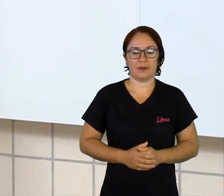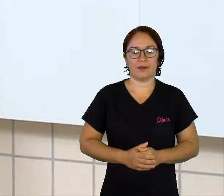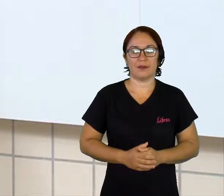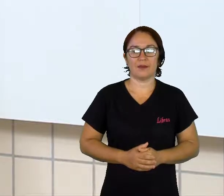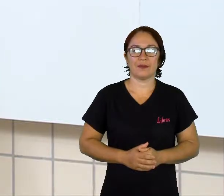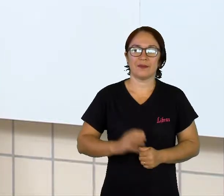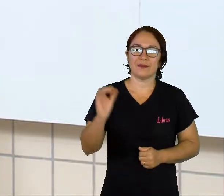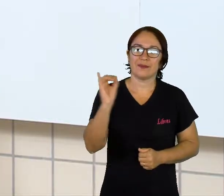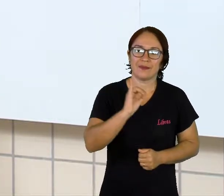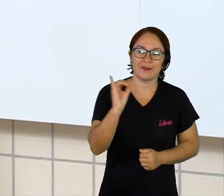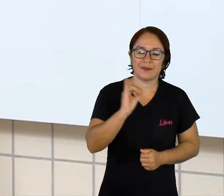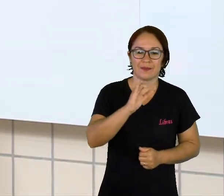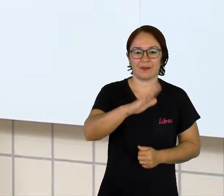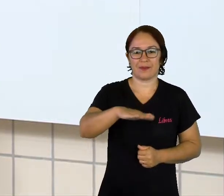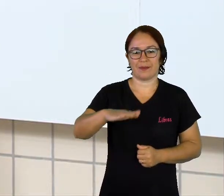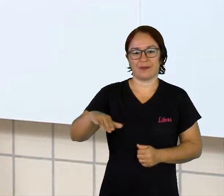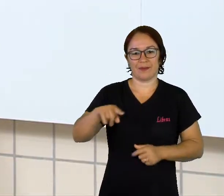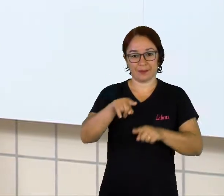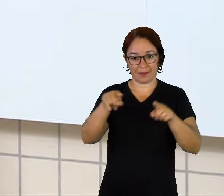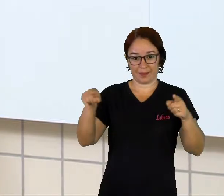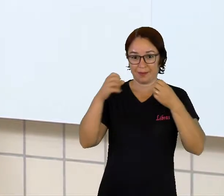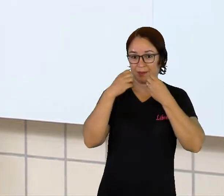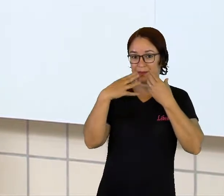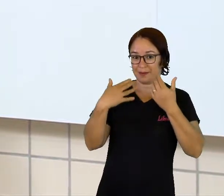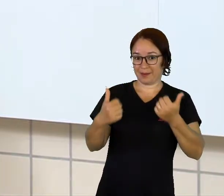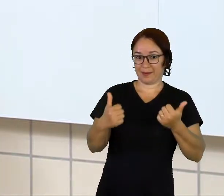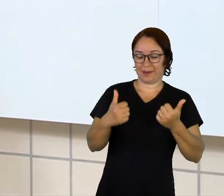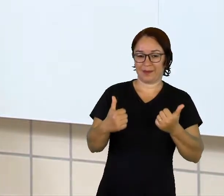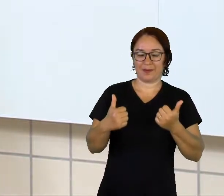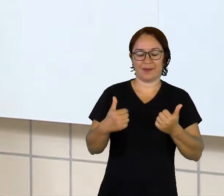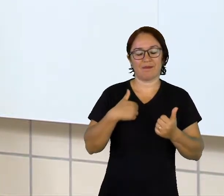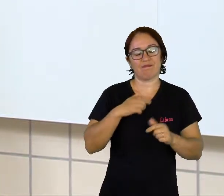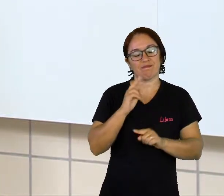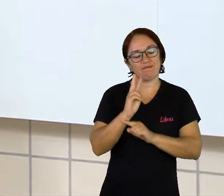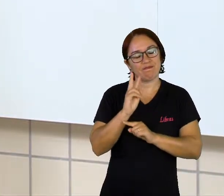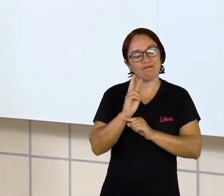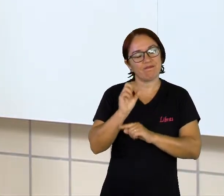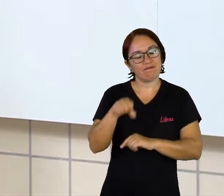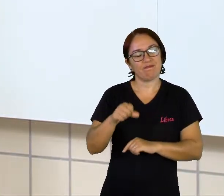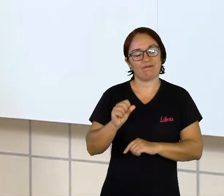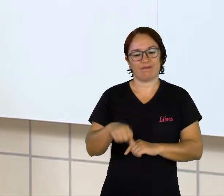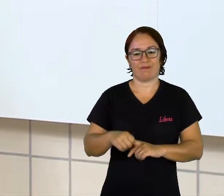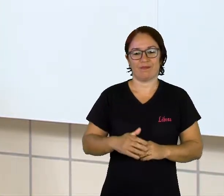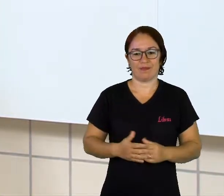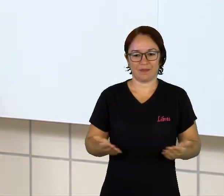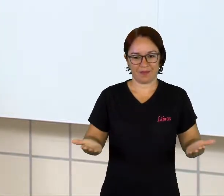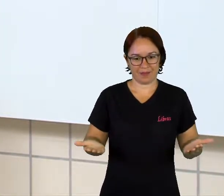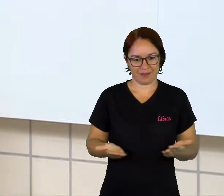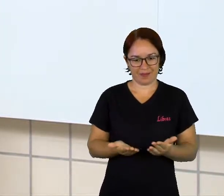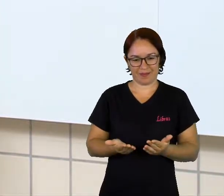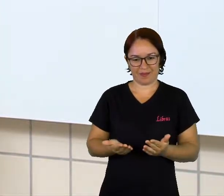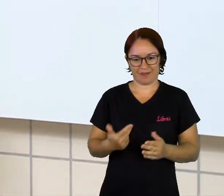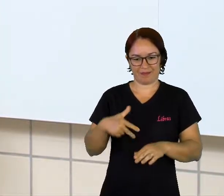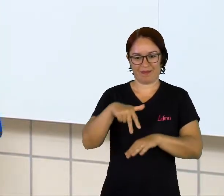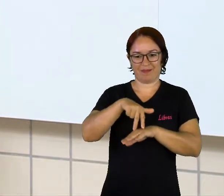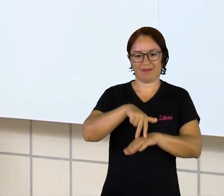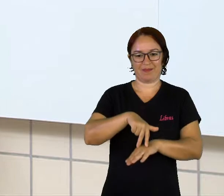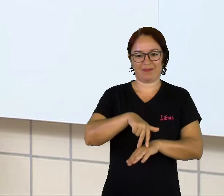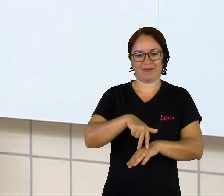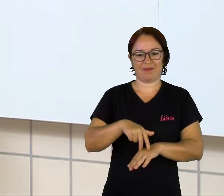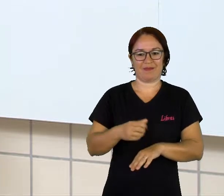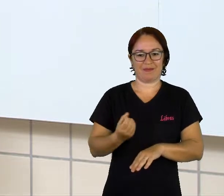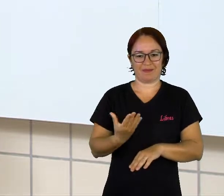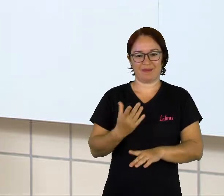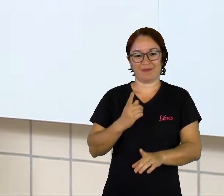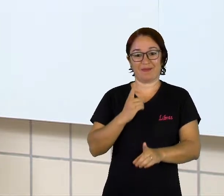Olá crianças, tudo bem com vocês? Espero que sim. Estamos aqui hoje para a nossa décima terceira